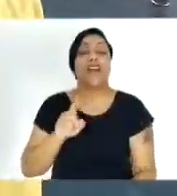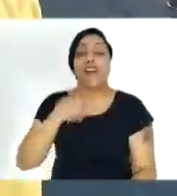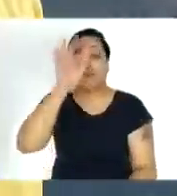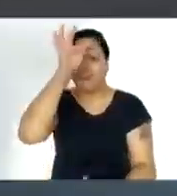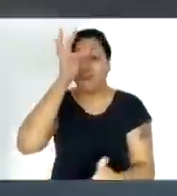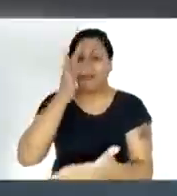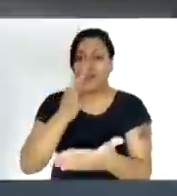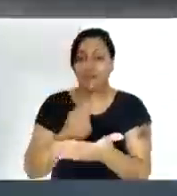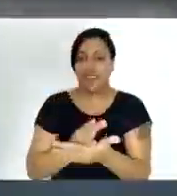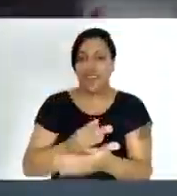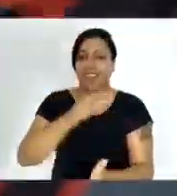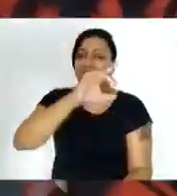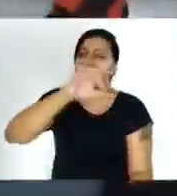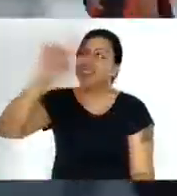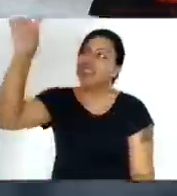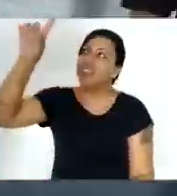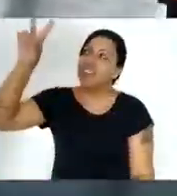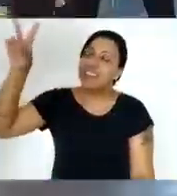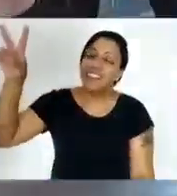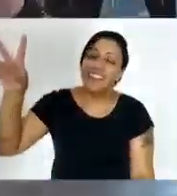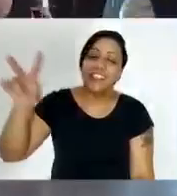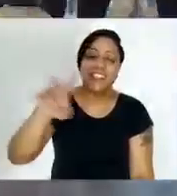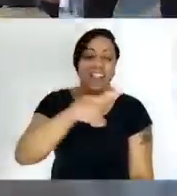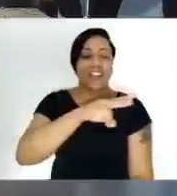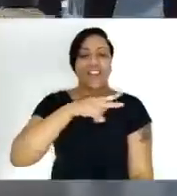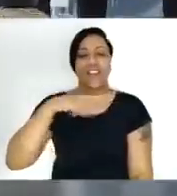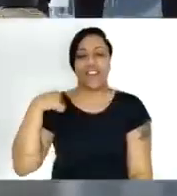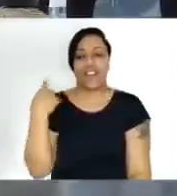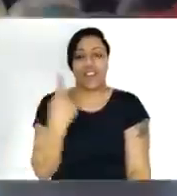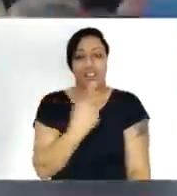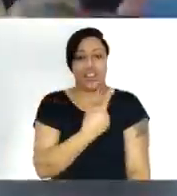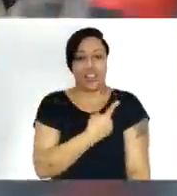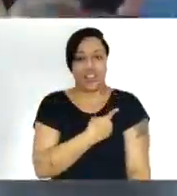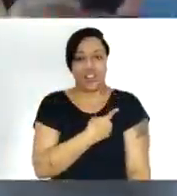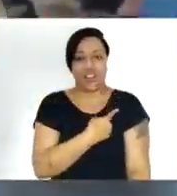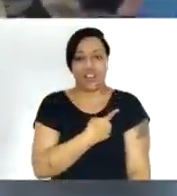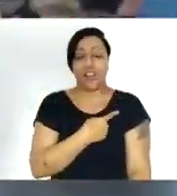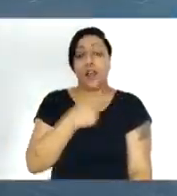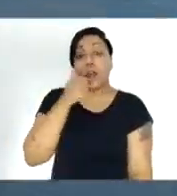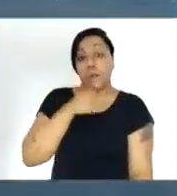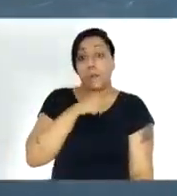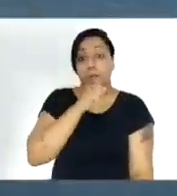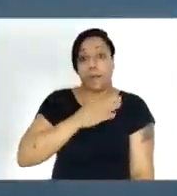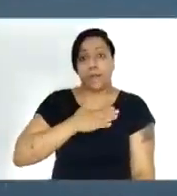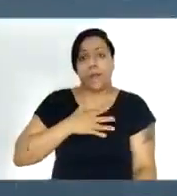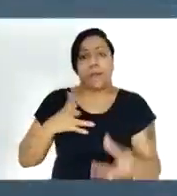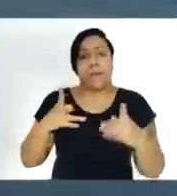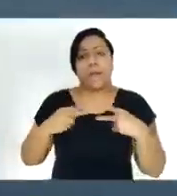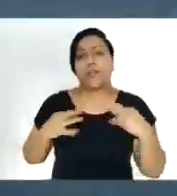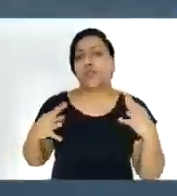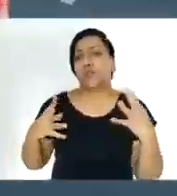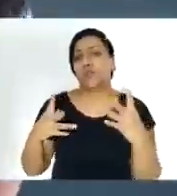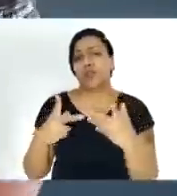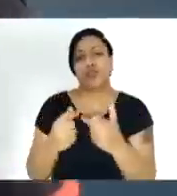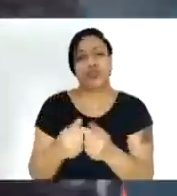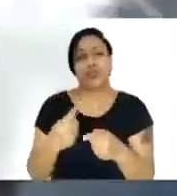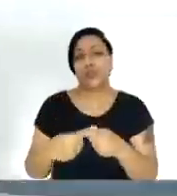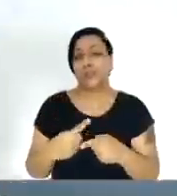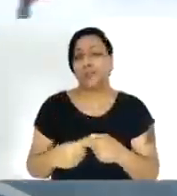Música Dao, assim mesmo, é a mesma coisa. Isso é, é, fé,